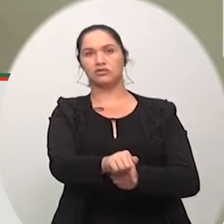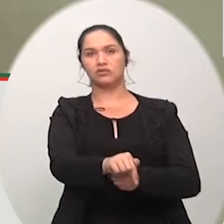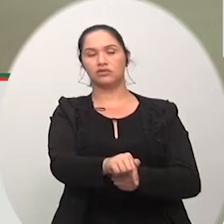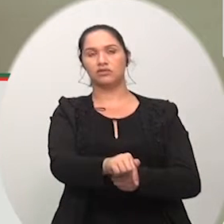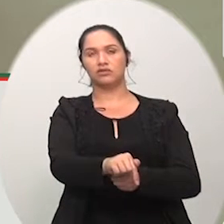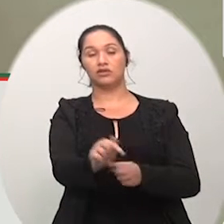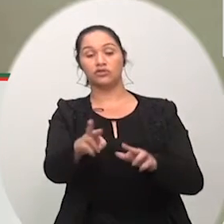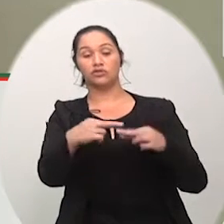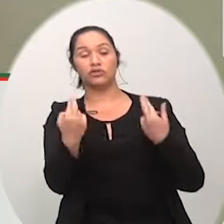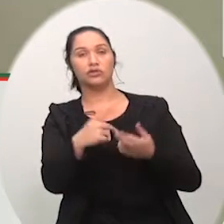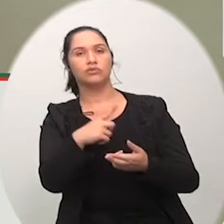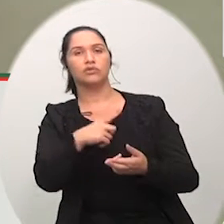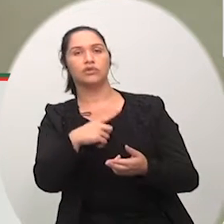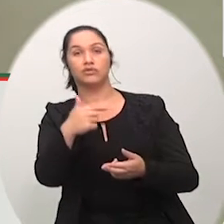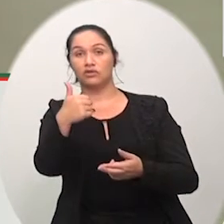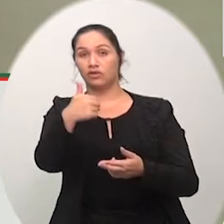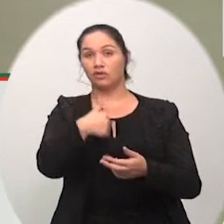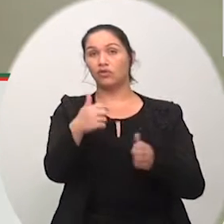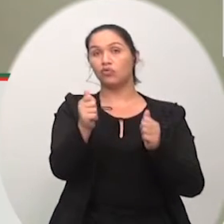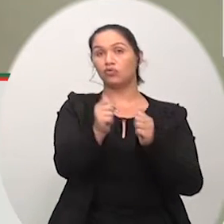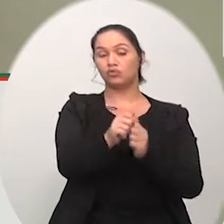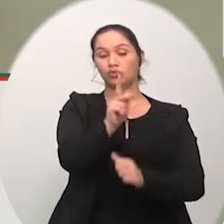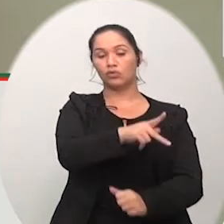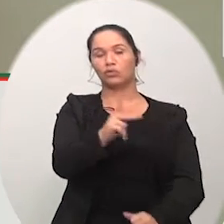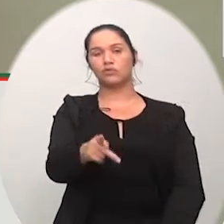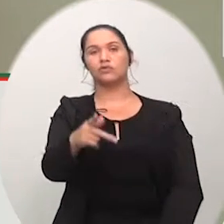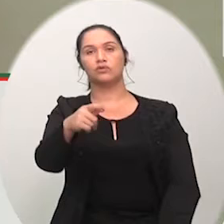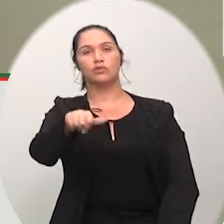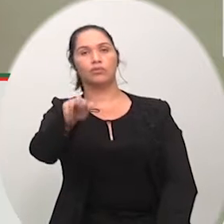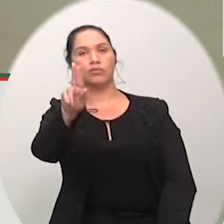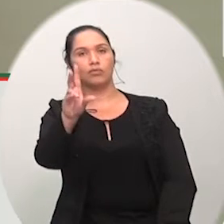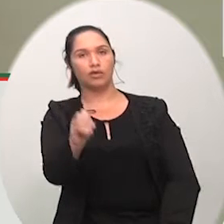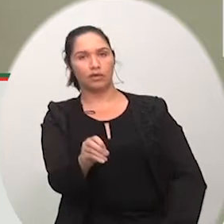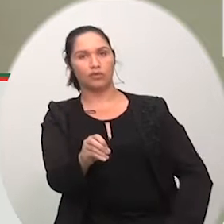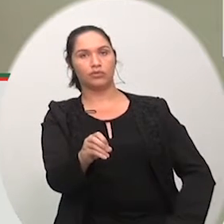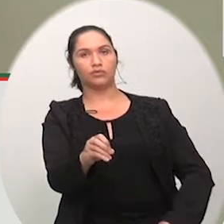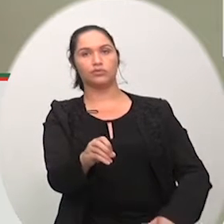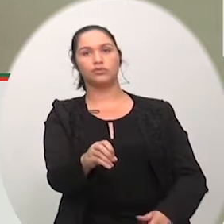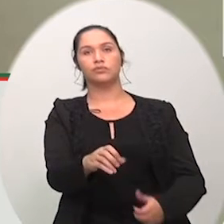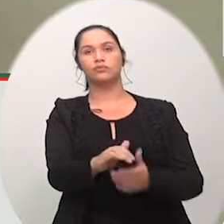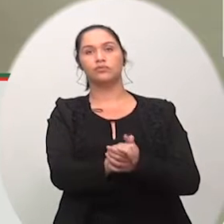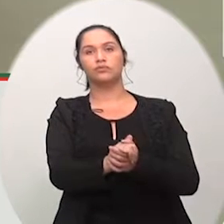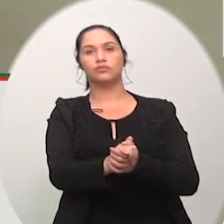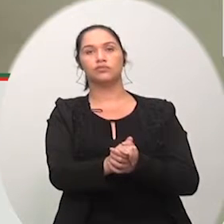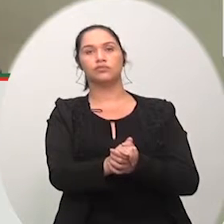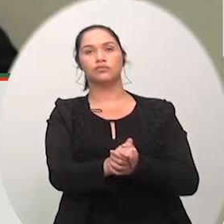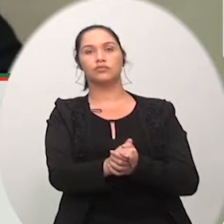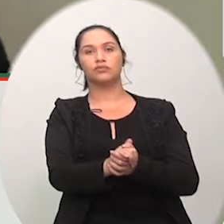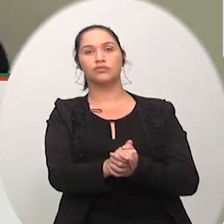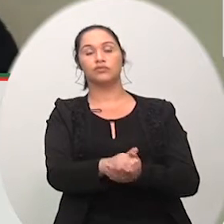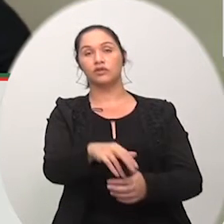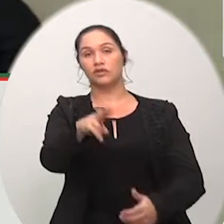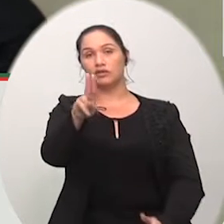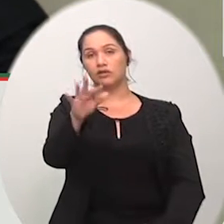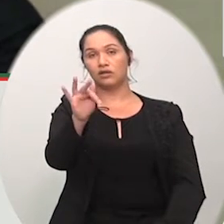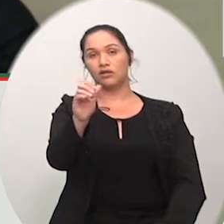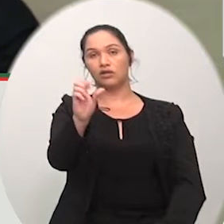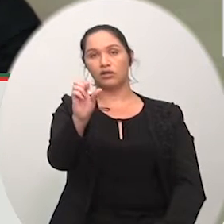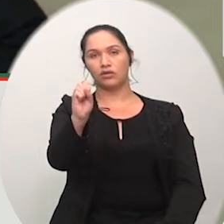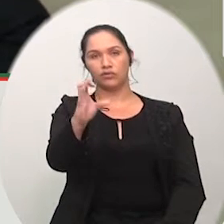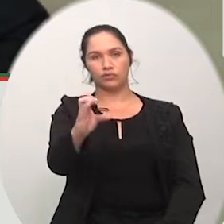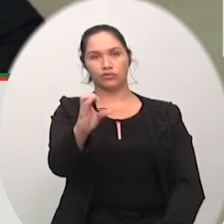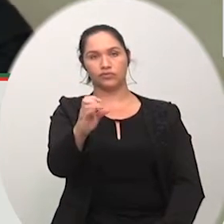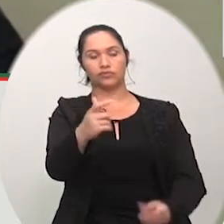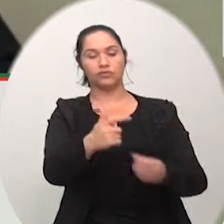da UFSC do campo da UFSC de Araranguá e também com o Anderson Farias que é o proprietário da